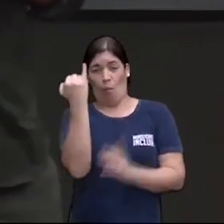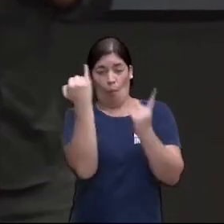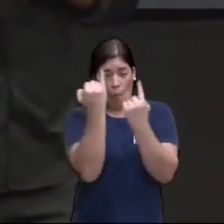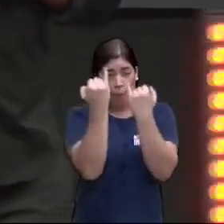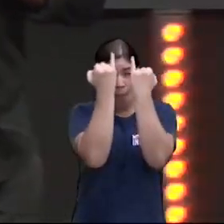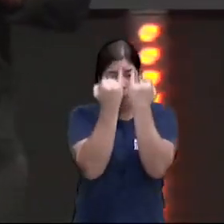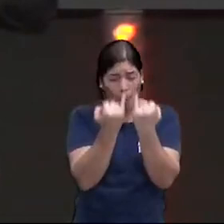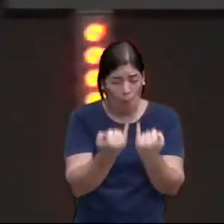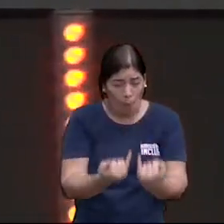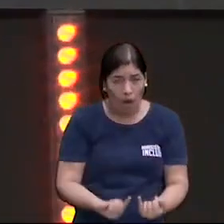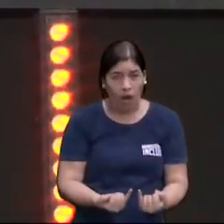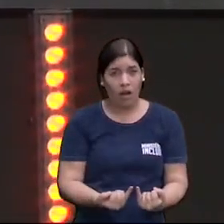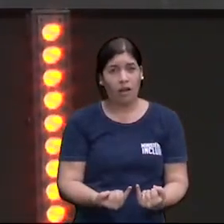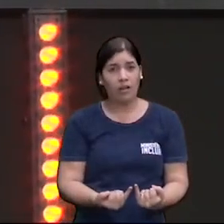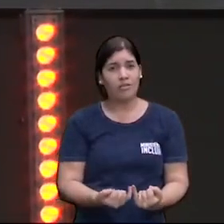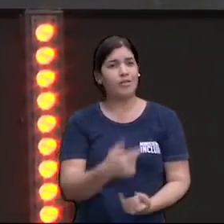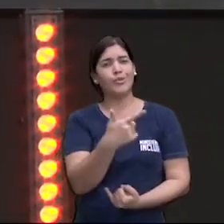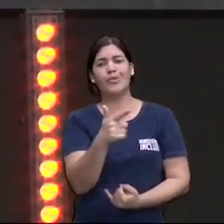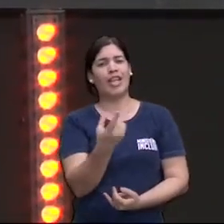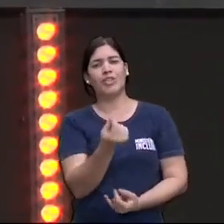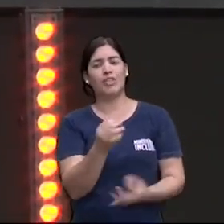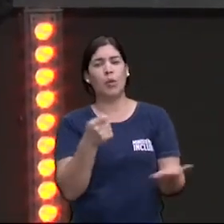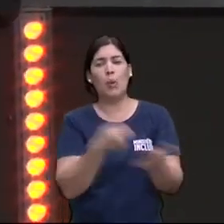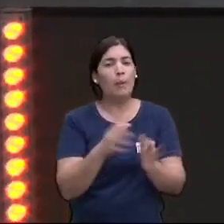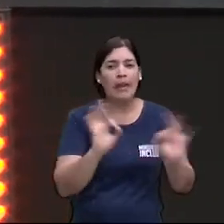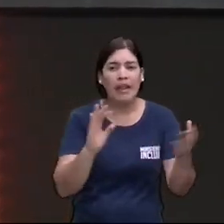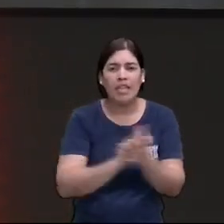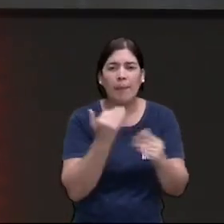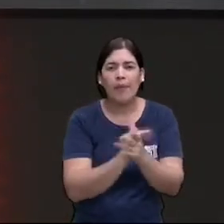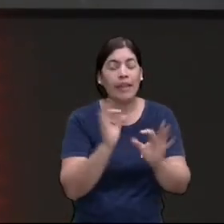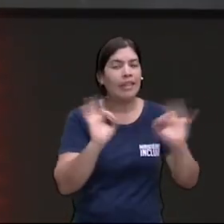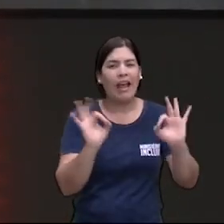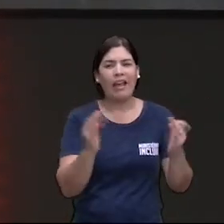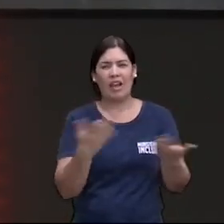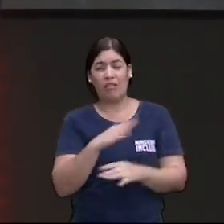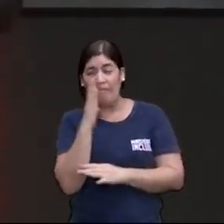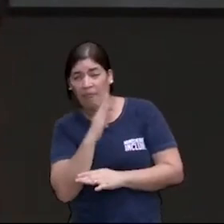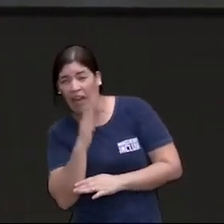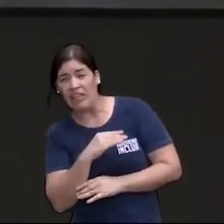ele já não tem dinheiro para comprar sabonete ele agora é fedido